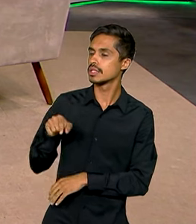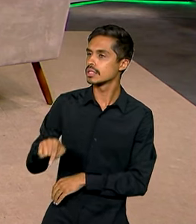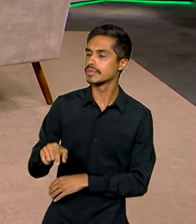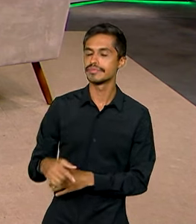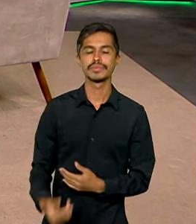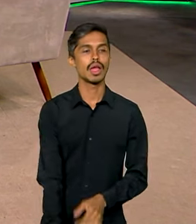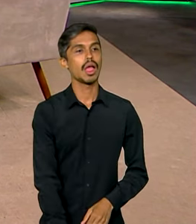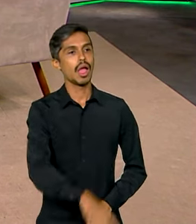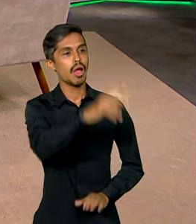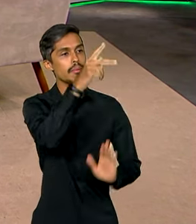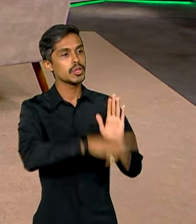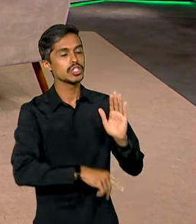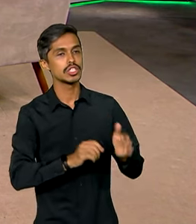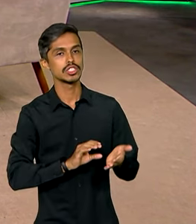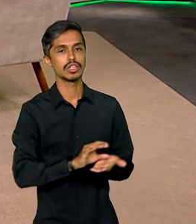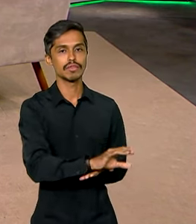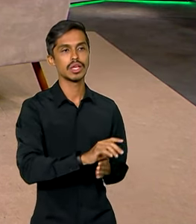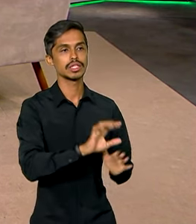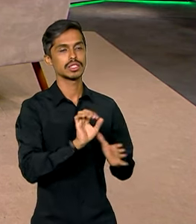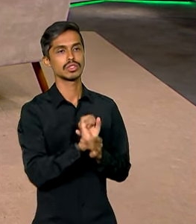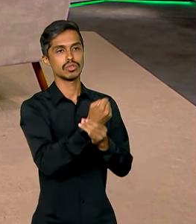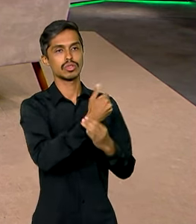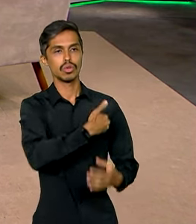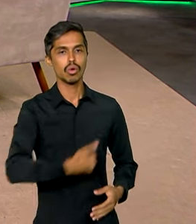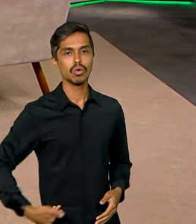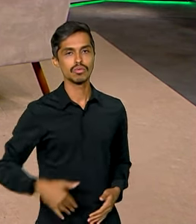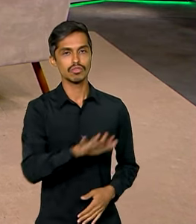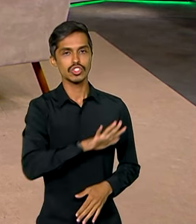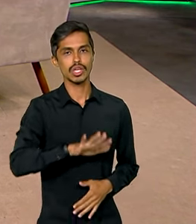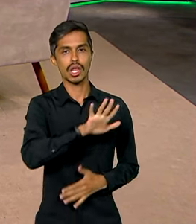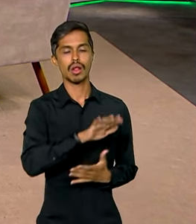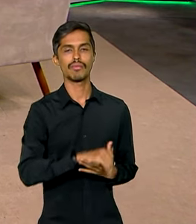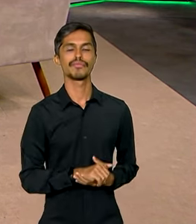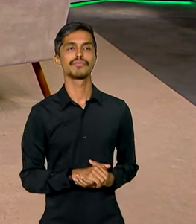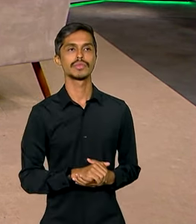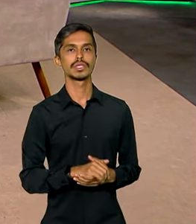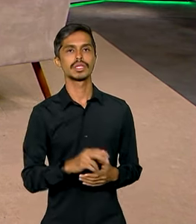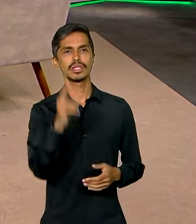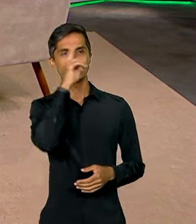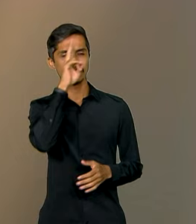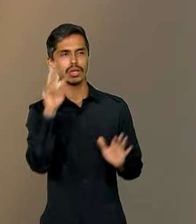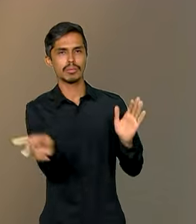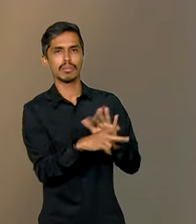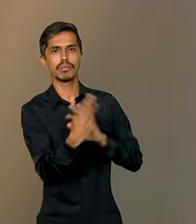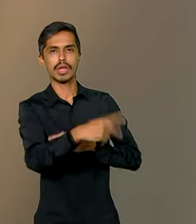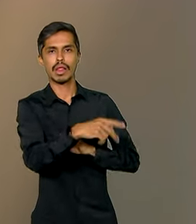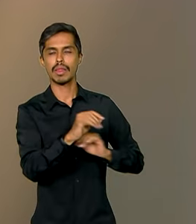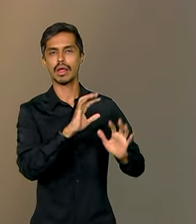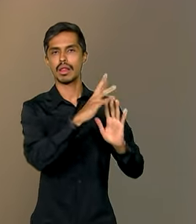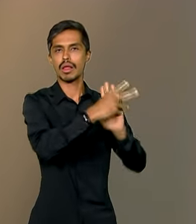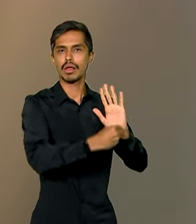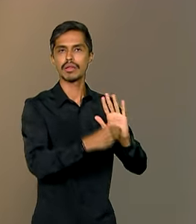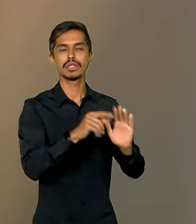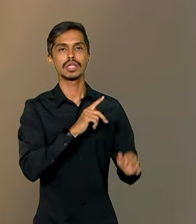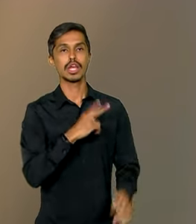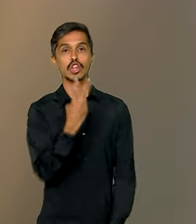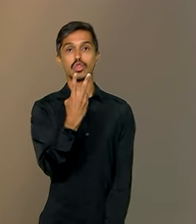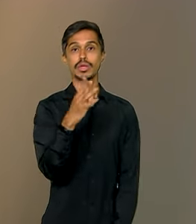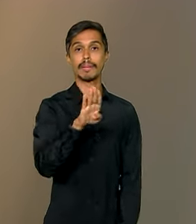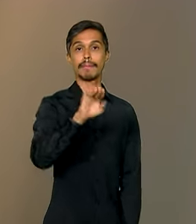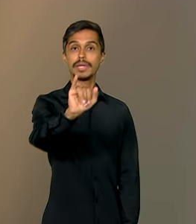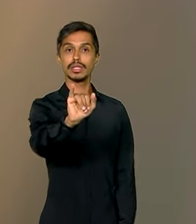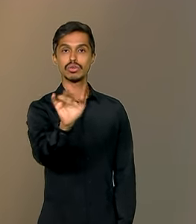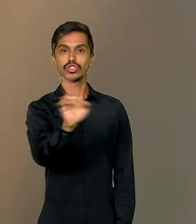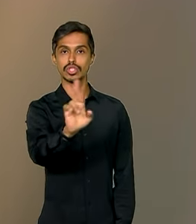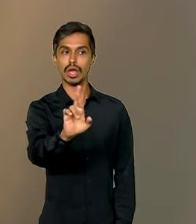plano de investimento em segurança pública da história da Amazônia. Serão 2 bilhões